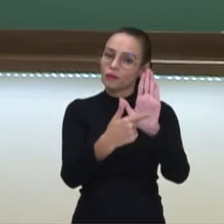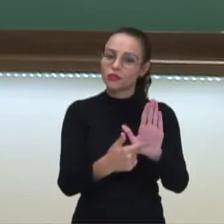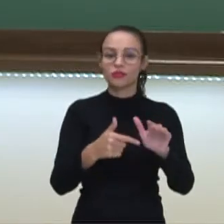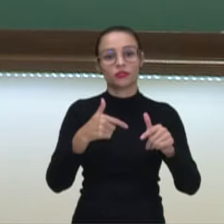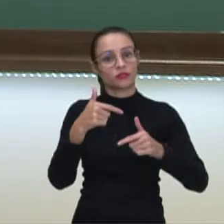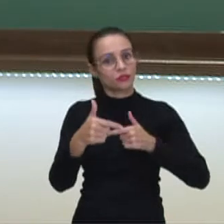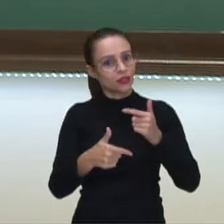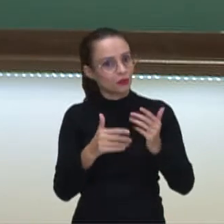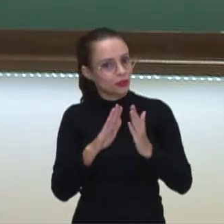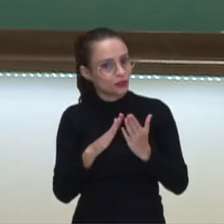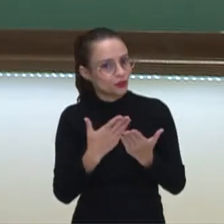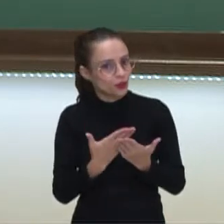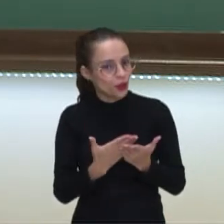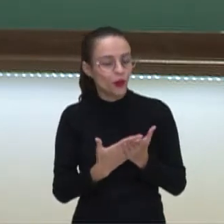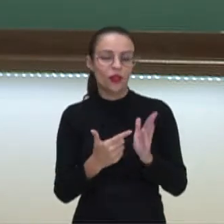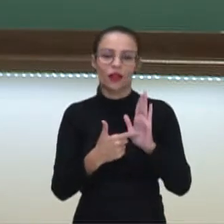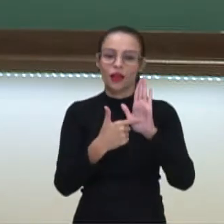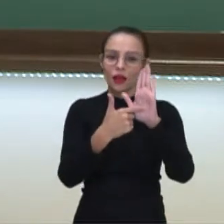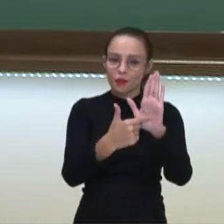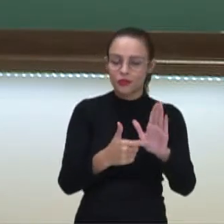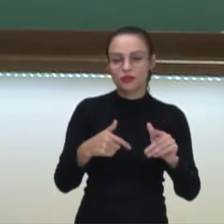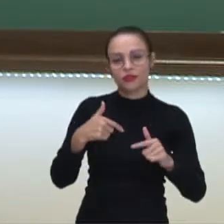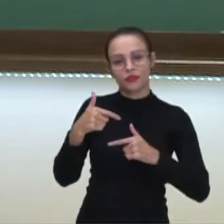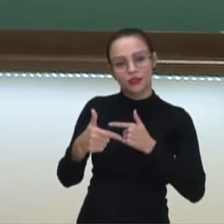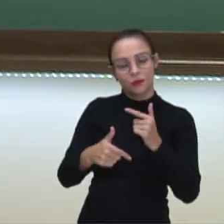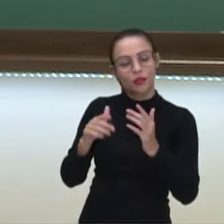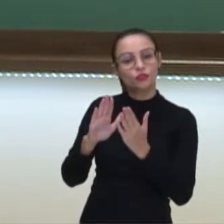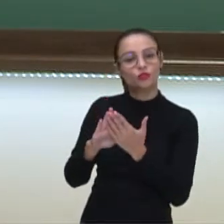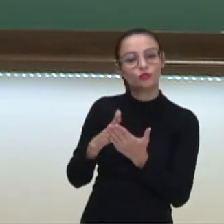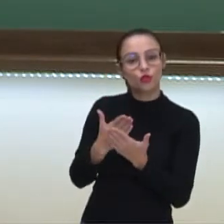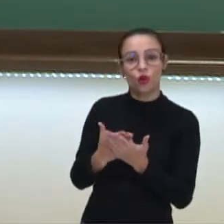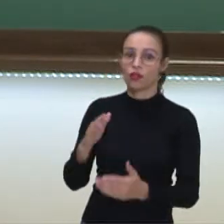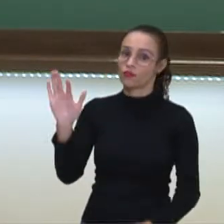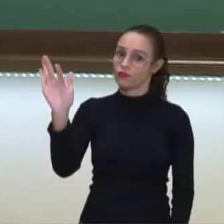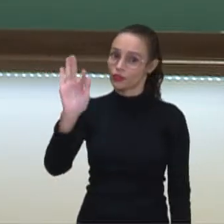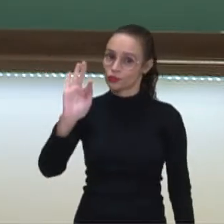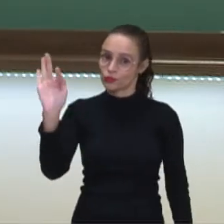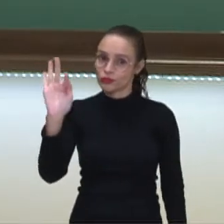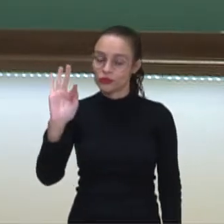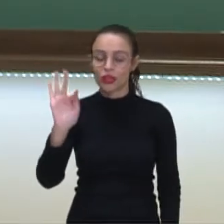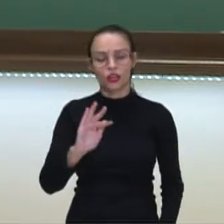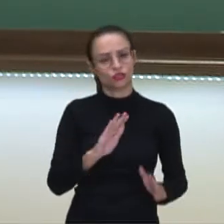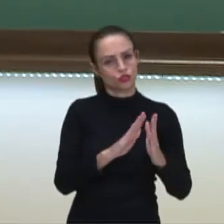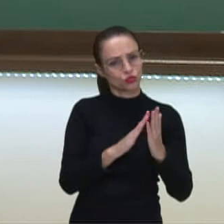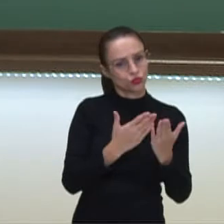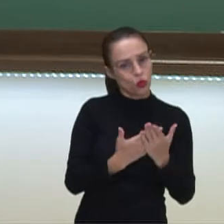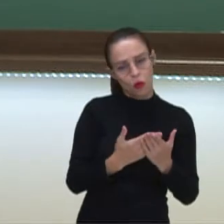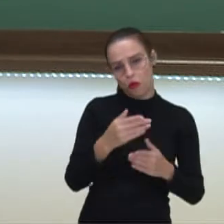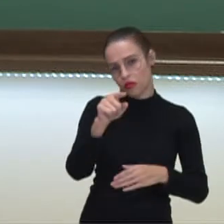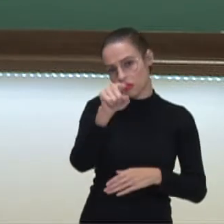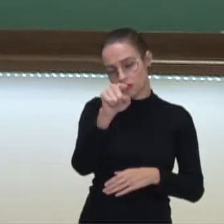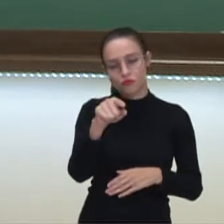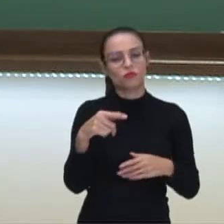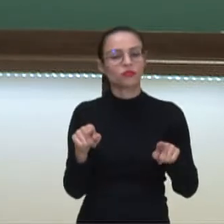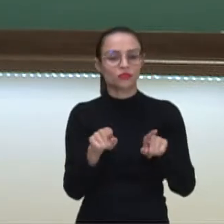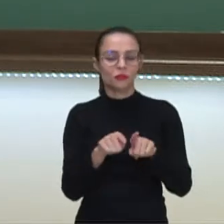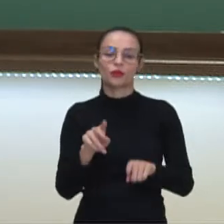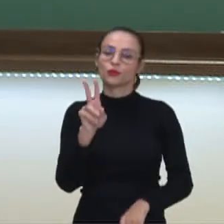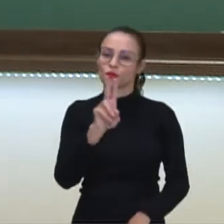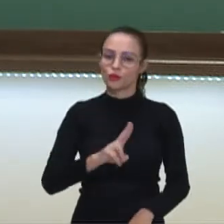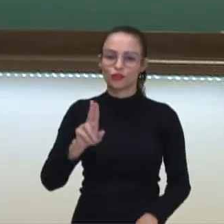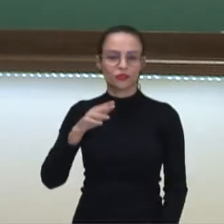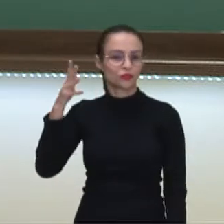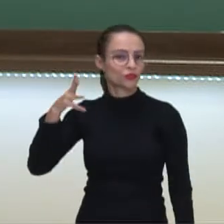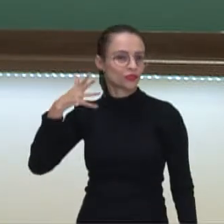trabalhos escolares, apresentação de trabalhos escolares na faculdade, na escola em que você estuda agora. A gente utiliza